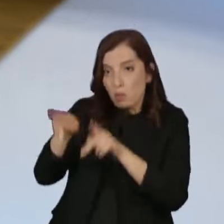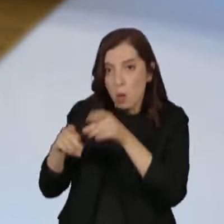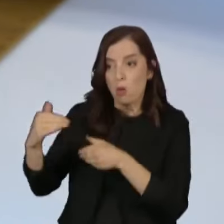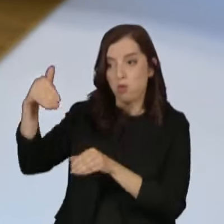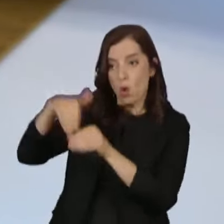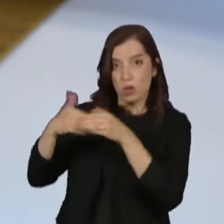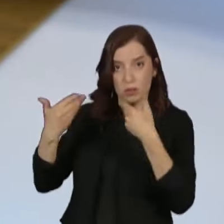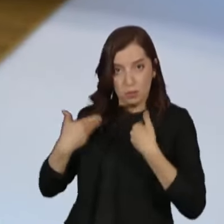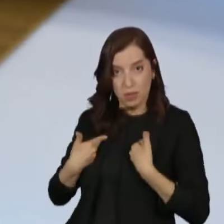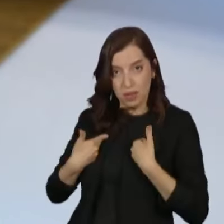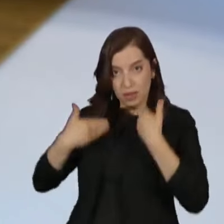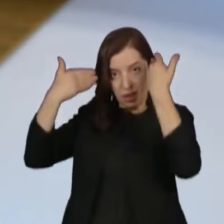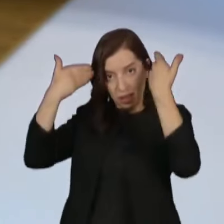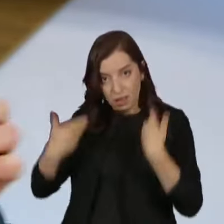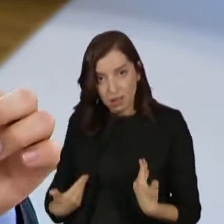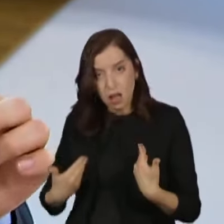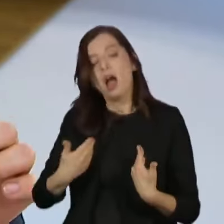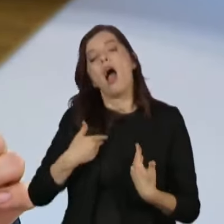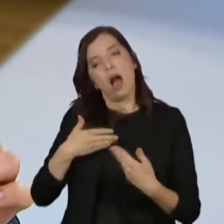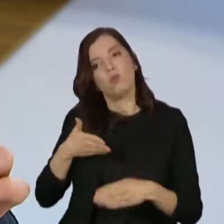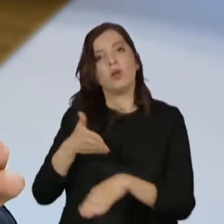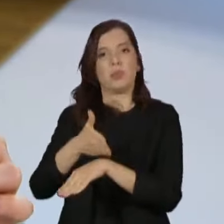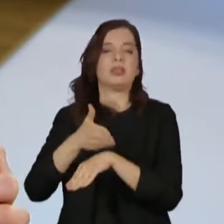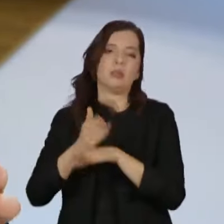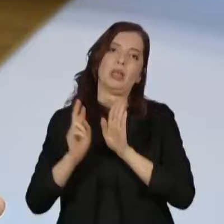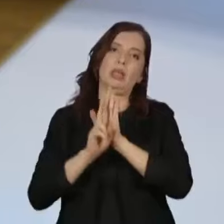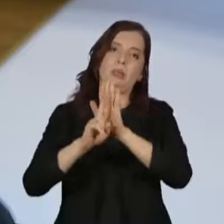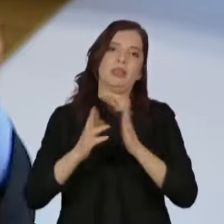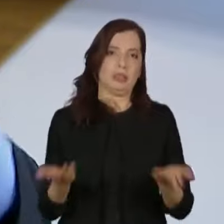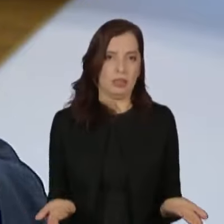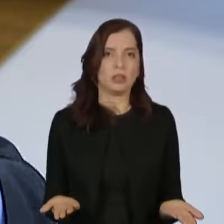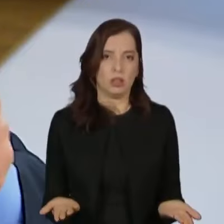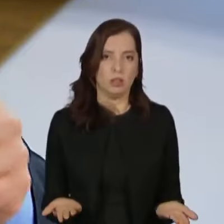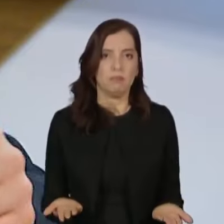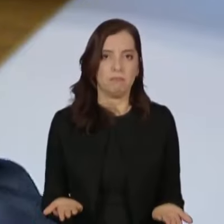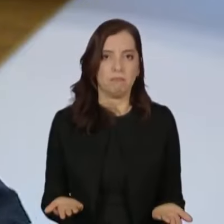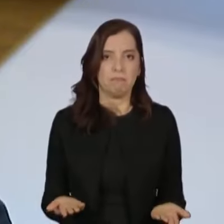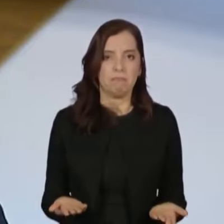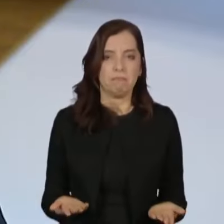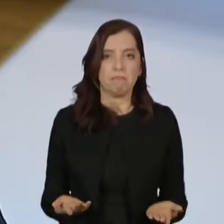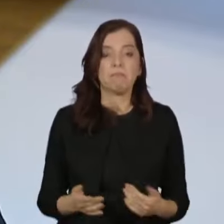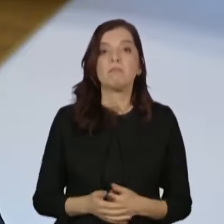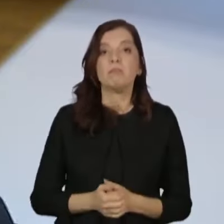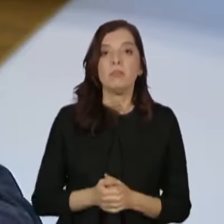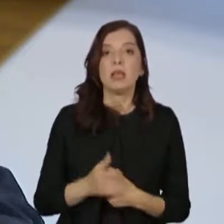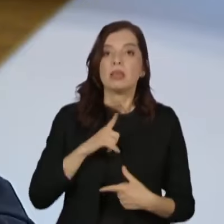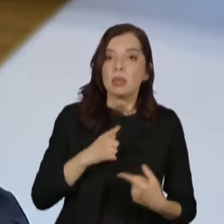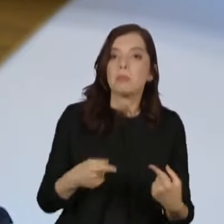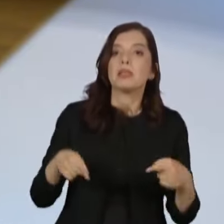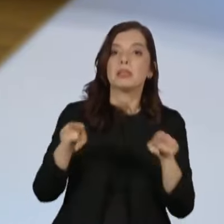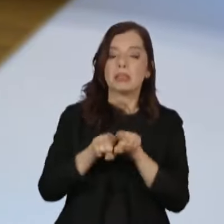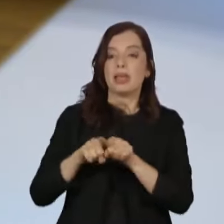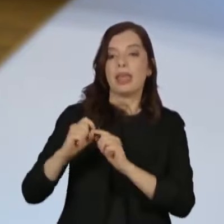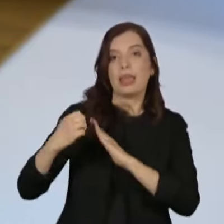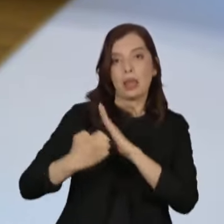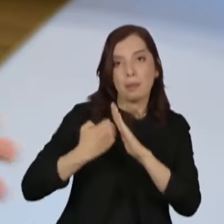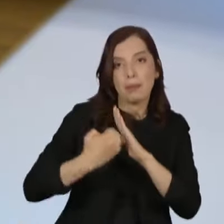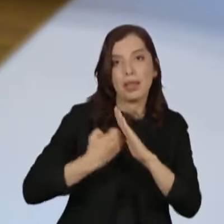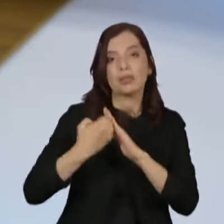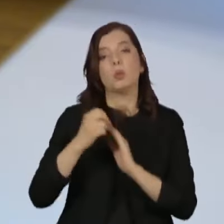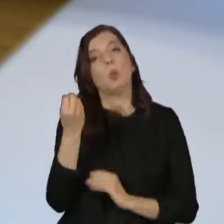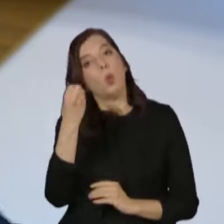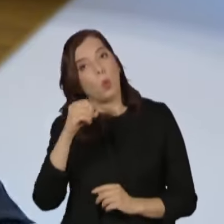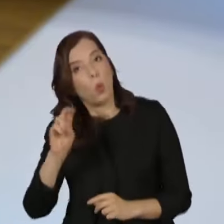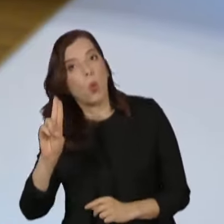Então, veja bem, trabalhar em parceria com a indústria, ou mesmo com o SENAI, com o SESI, com o Sistema